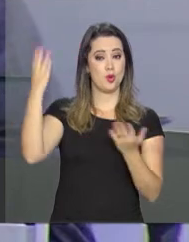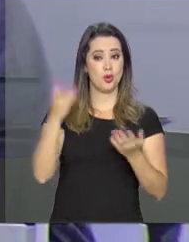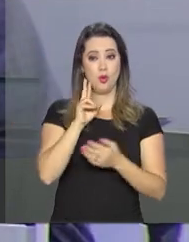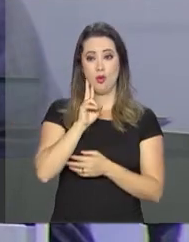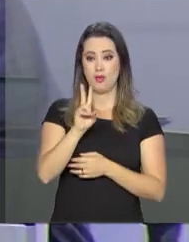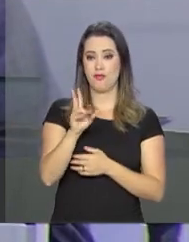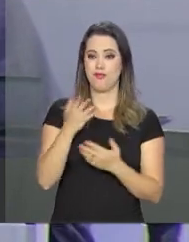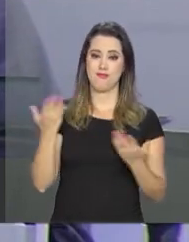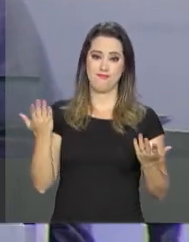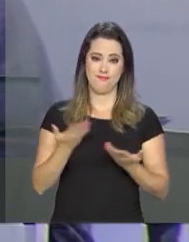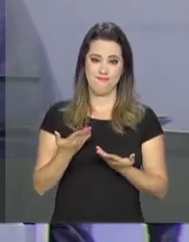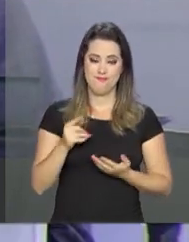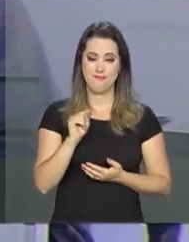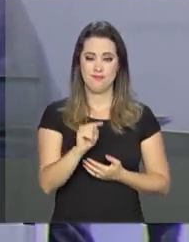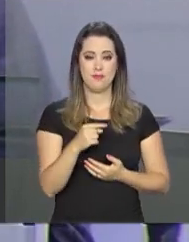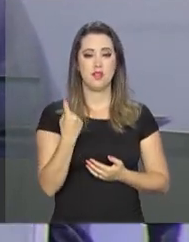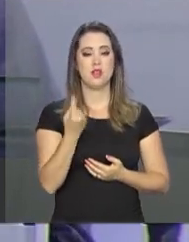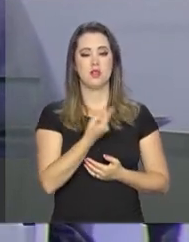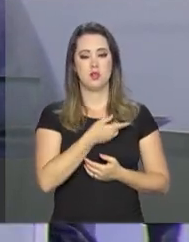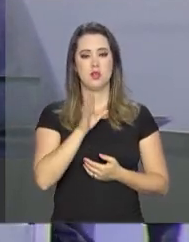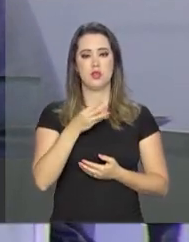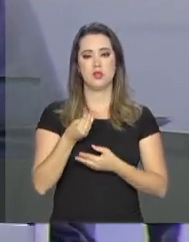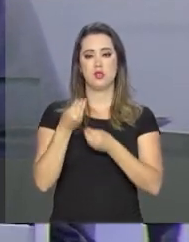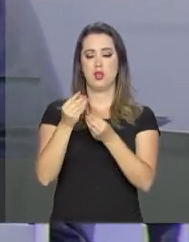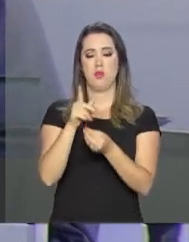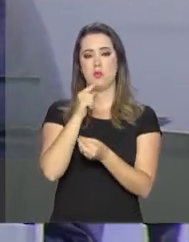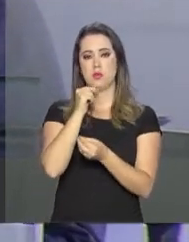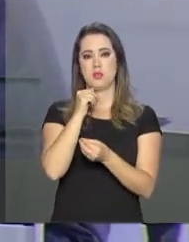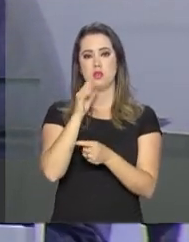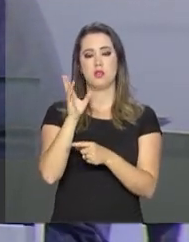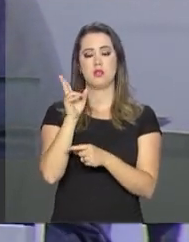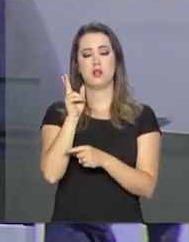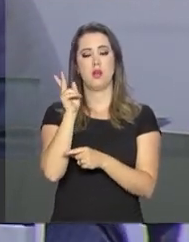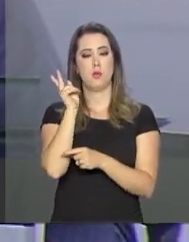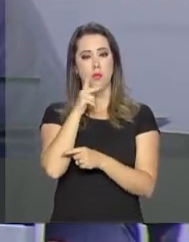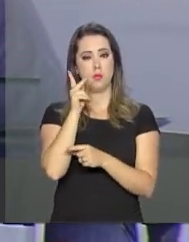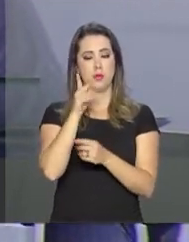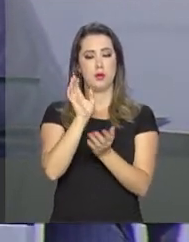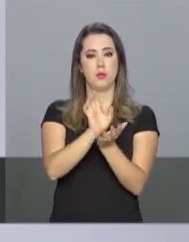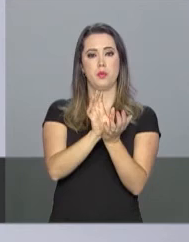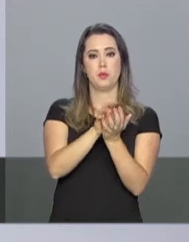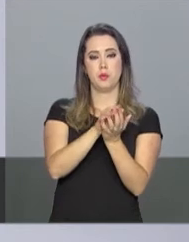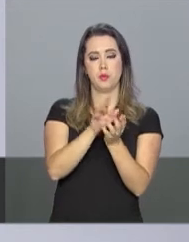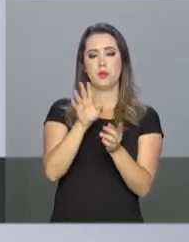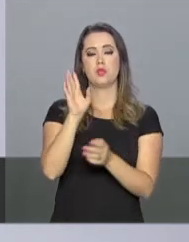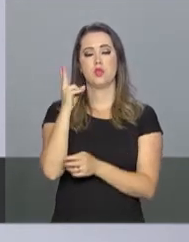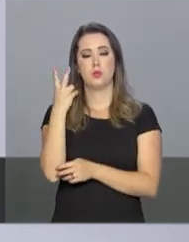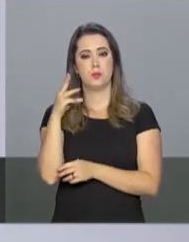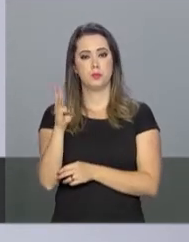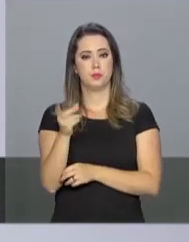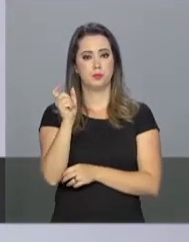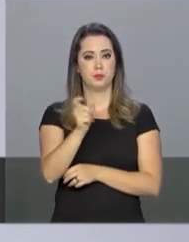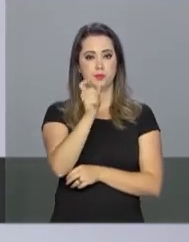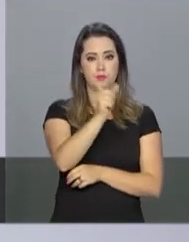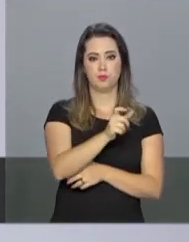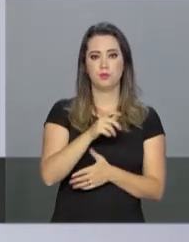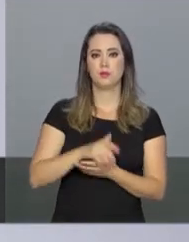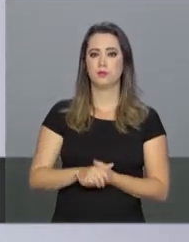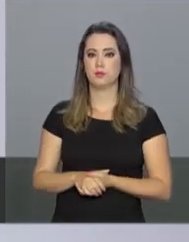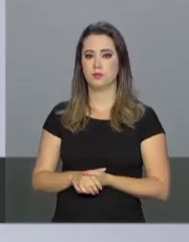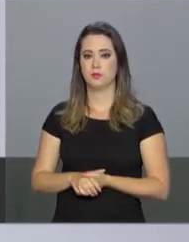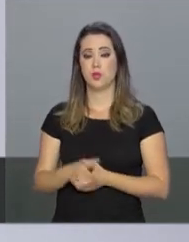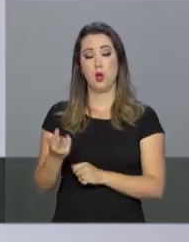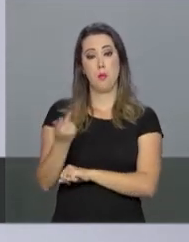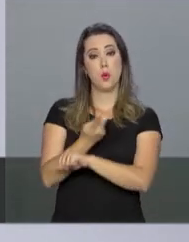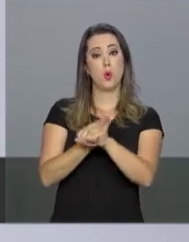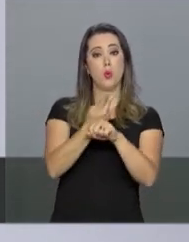na Paraíba, onde já garantimos segurança hídrica para quase 2 milhões de pessoas. Buscar e comparar